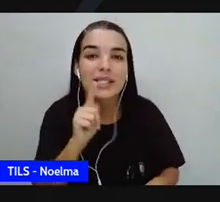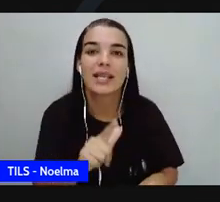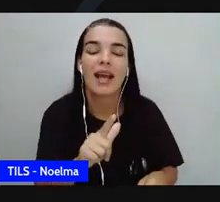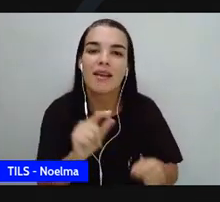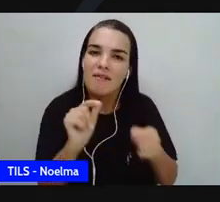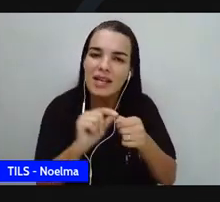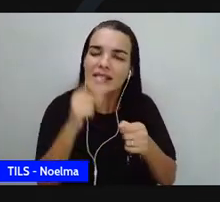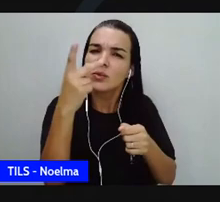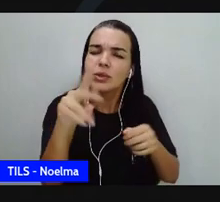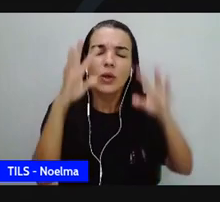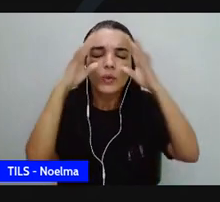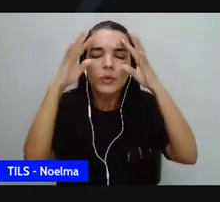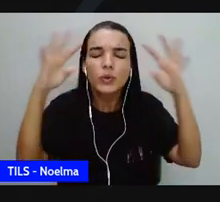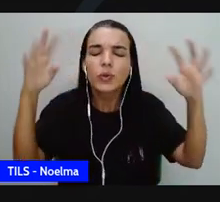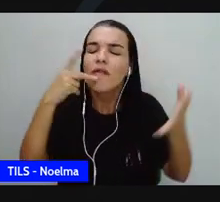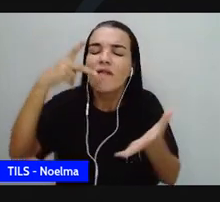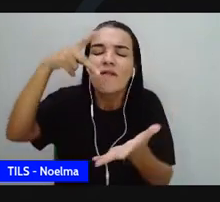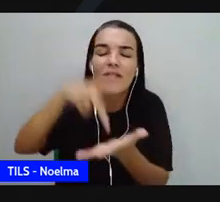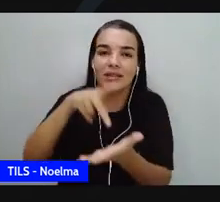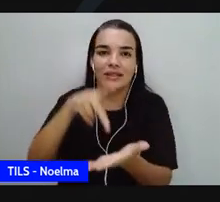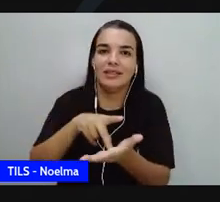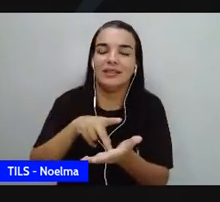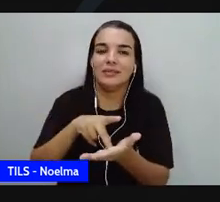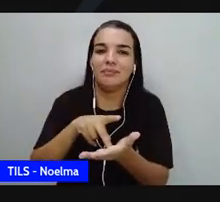qual for, tá certo? Então,